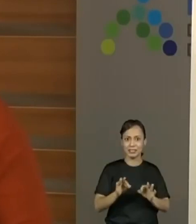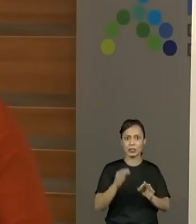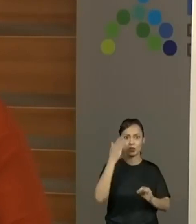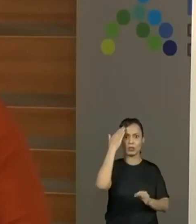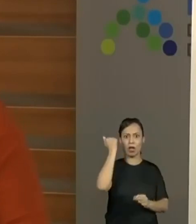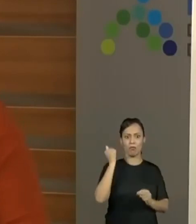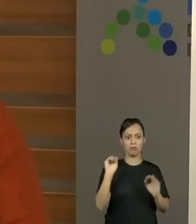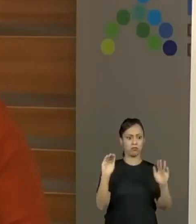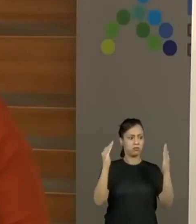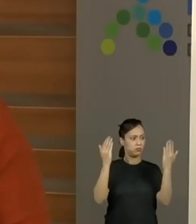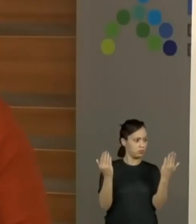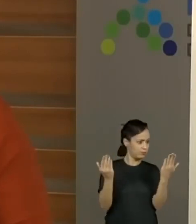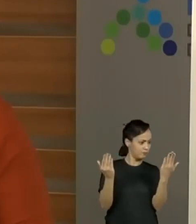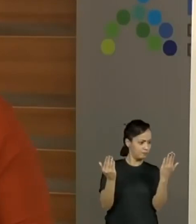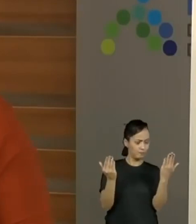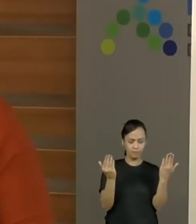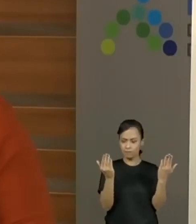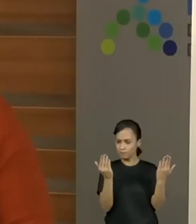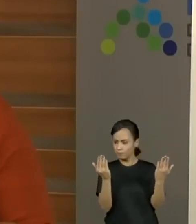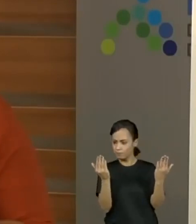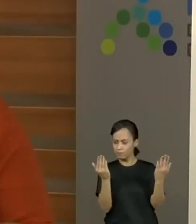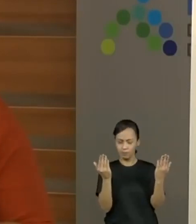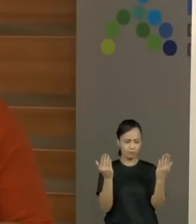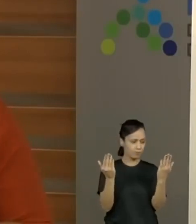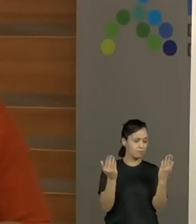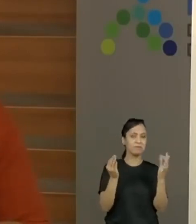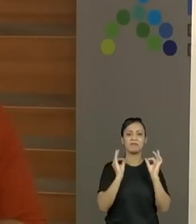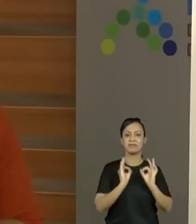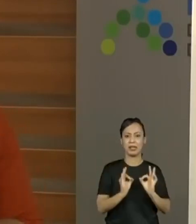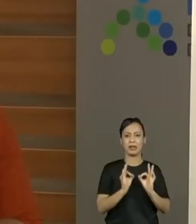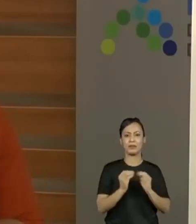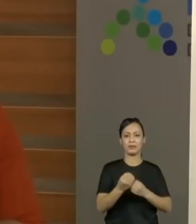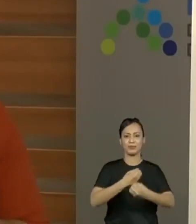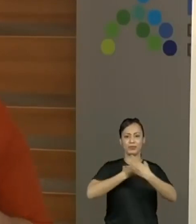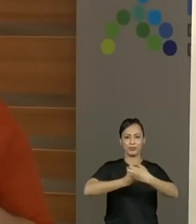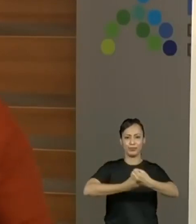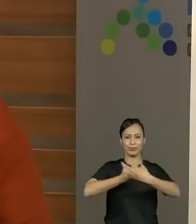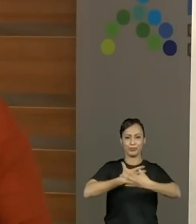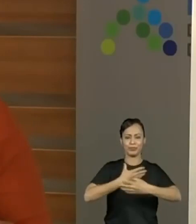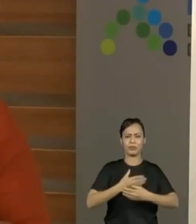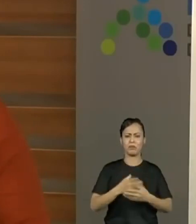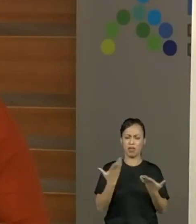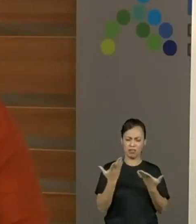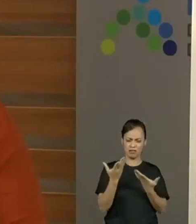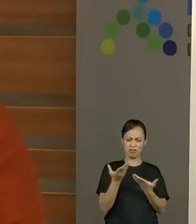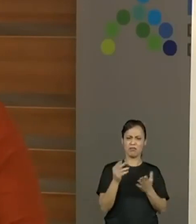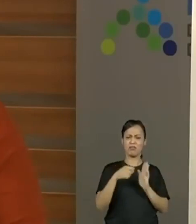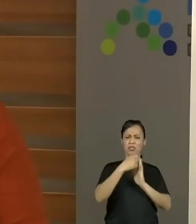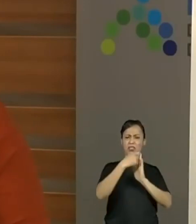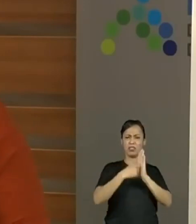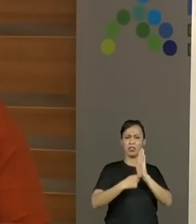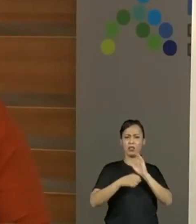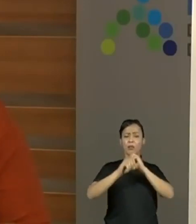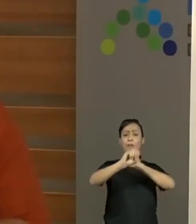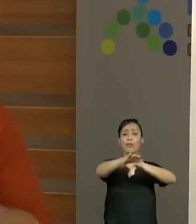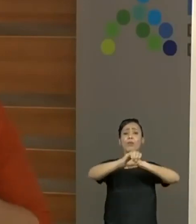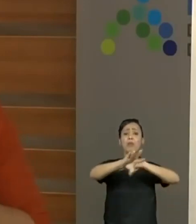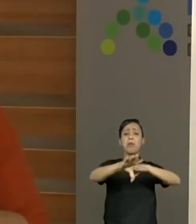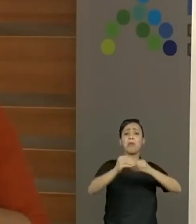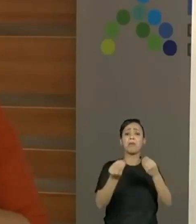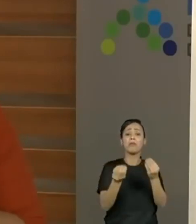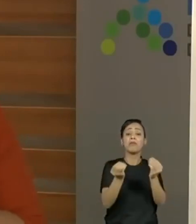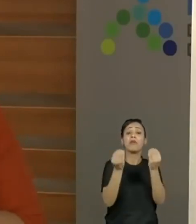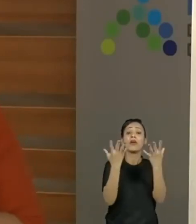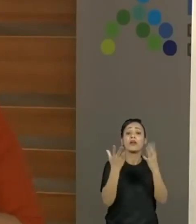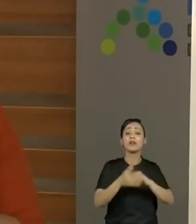são instrucionais. Para que que serve, professora, os textos instrucionais? O primeiro